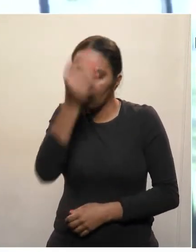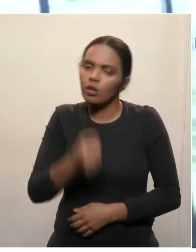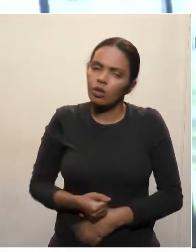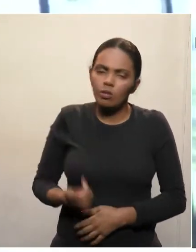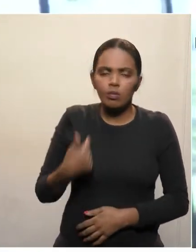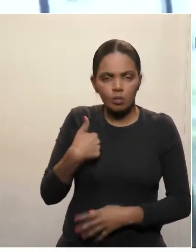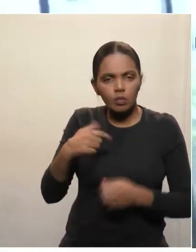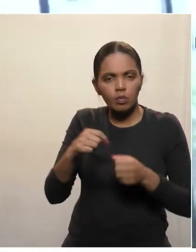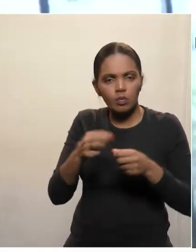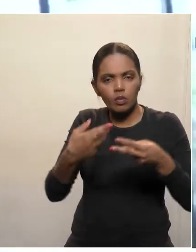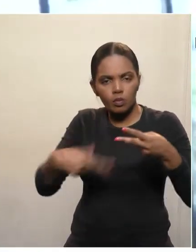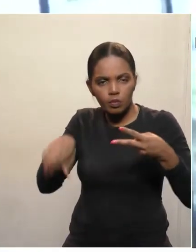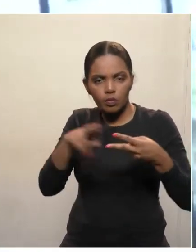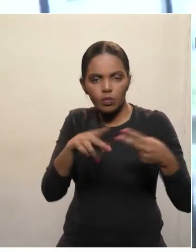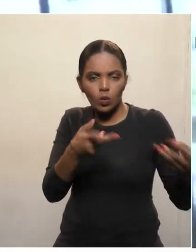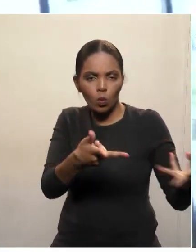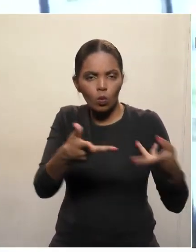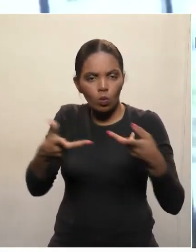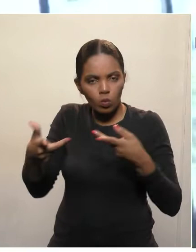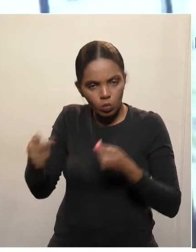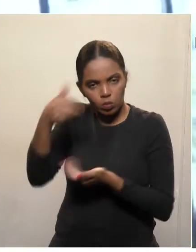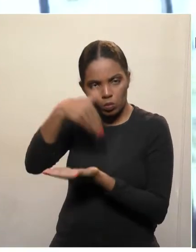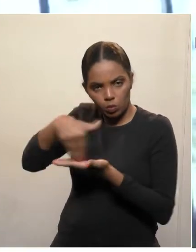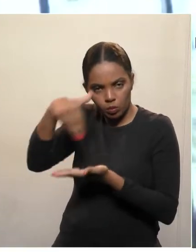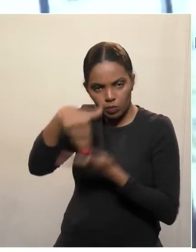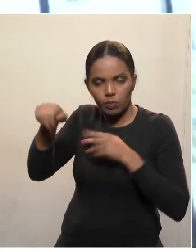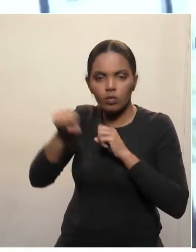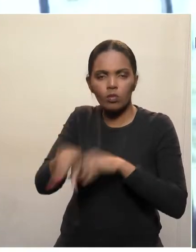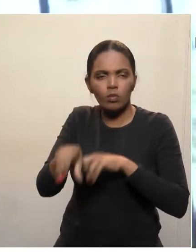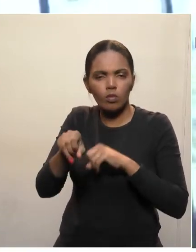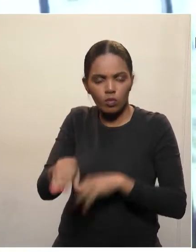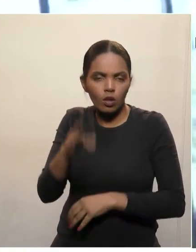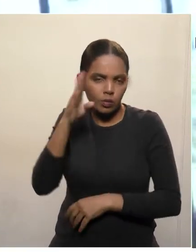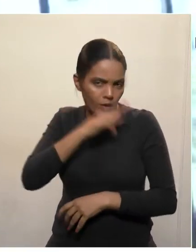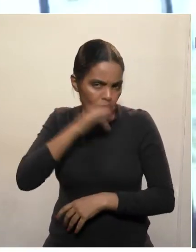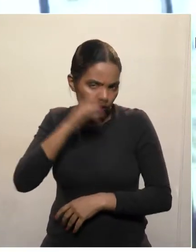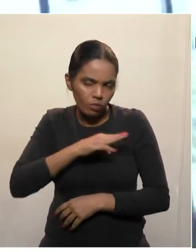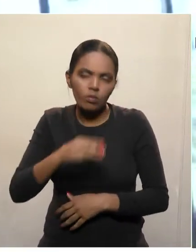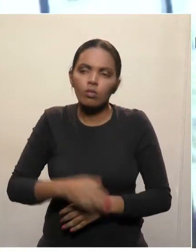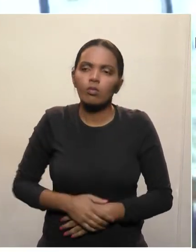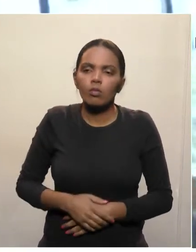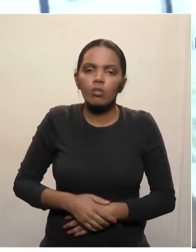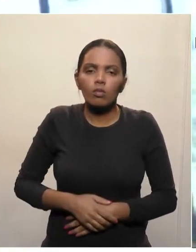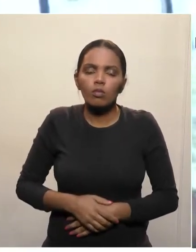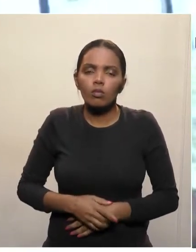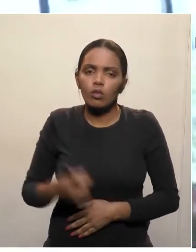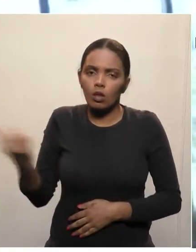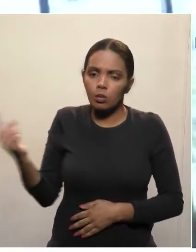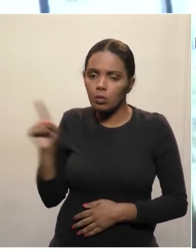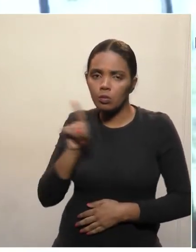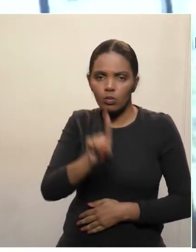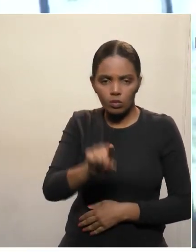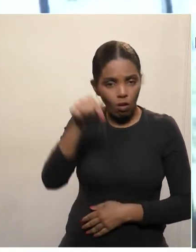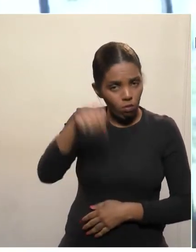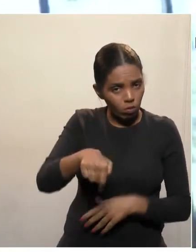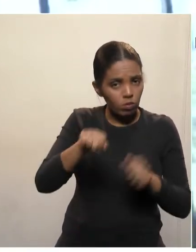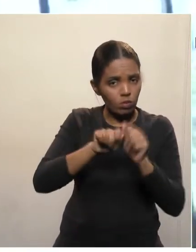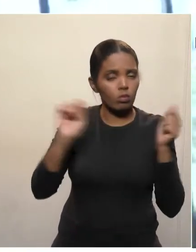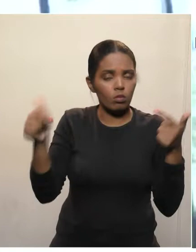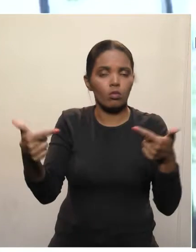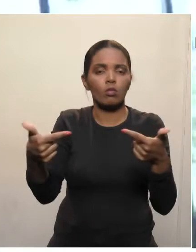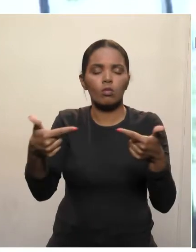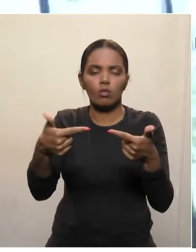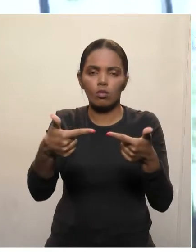convidando ao secretário de Educação, Renato Feder, que viesse até a Assembleia